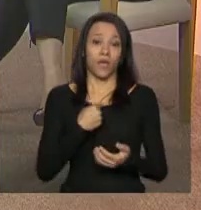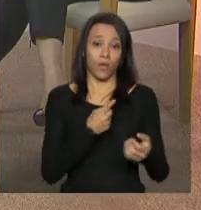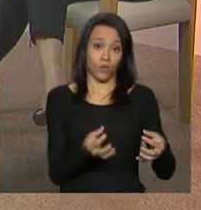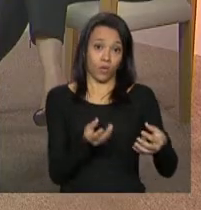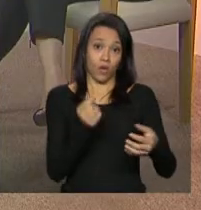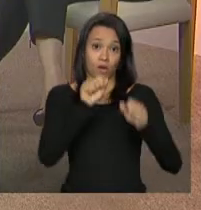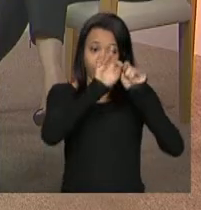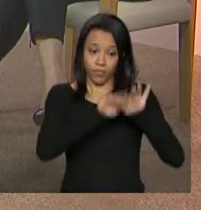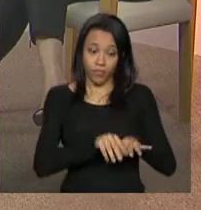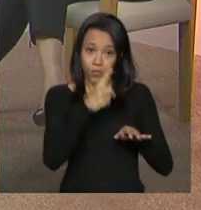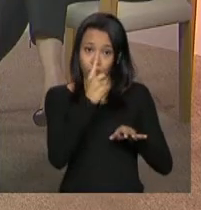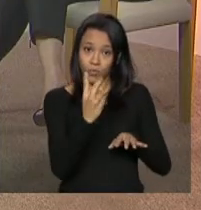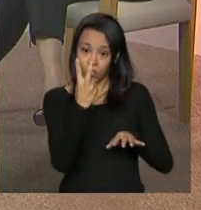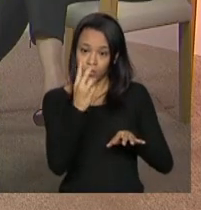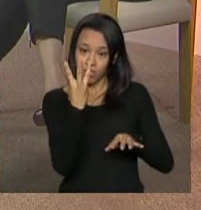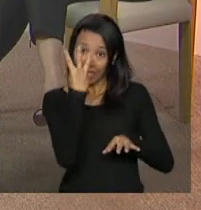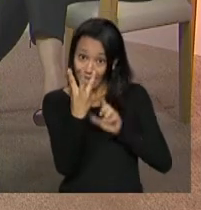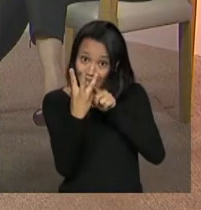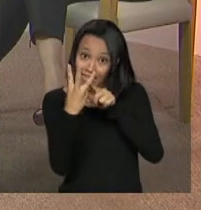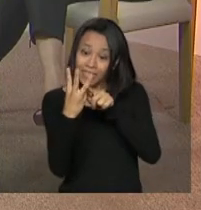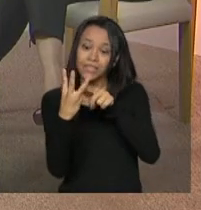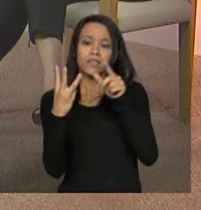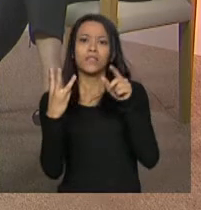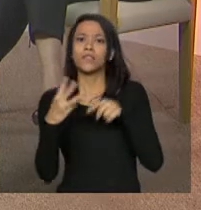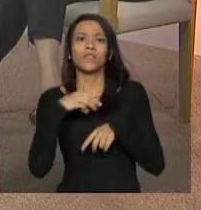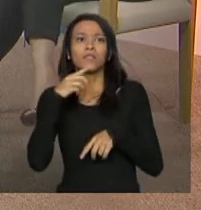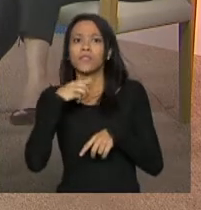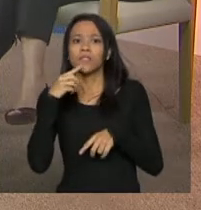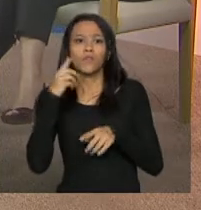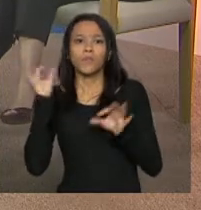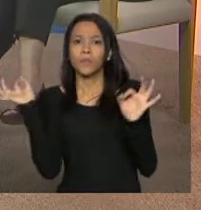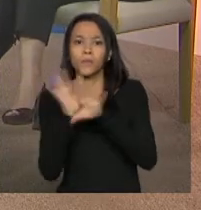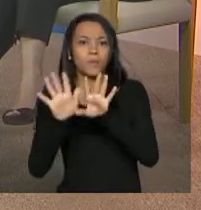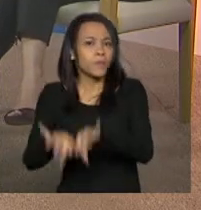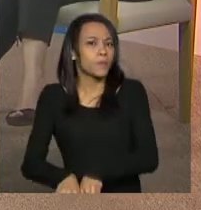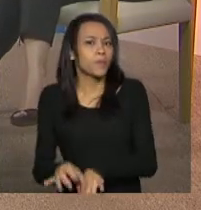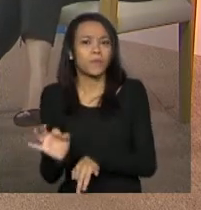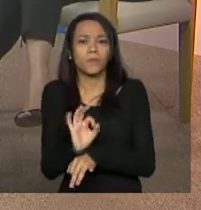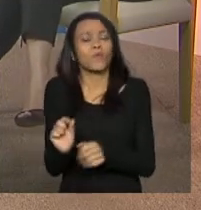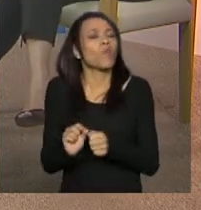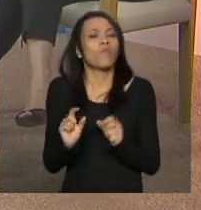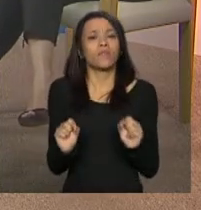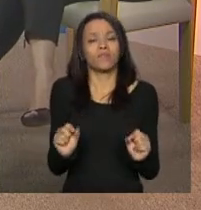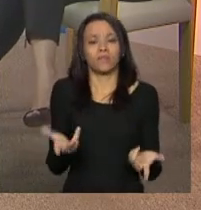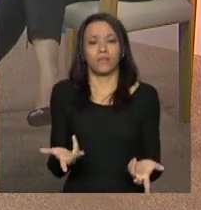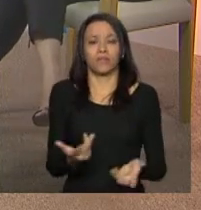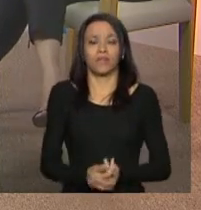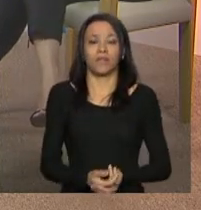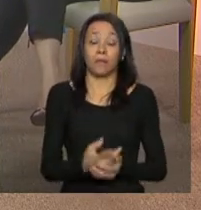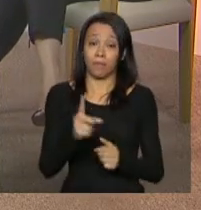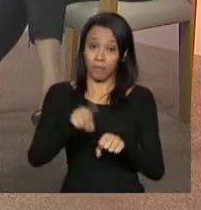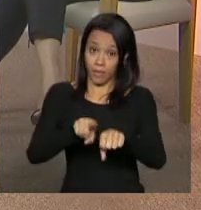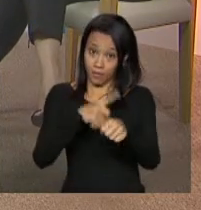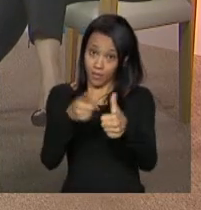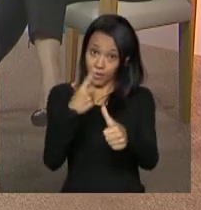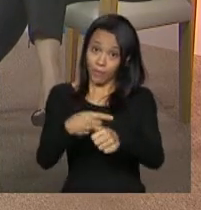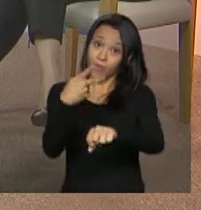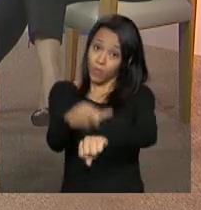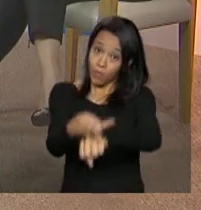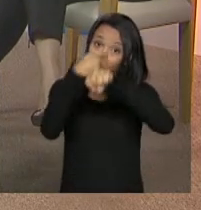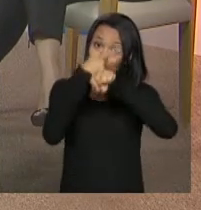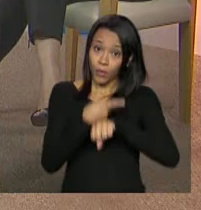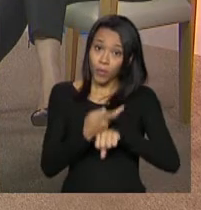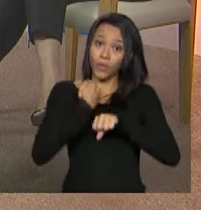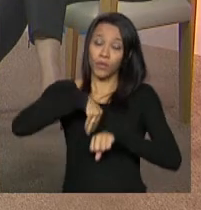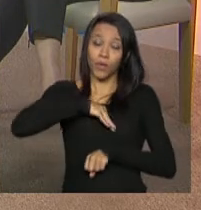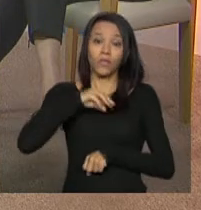preencher tudo e agora não consigo concluir o cadastro o que posso fazer? Carla então é como dito entre em contato conosco através do nosso e